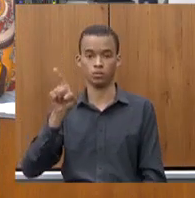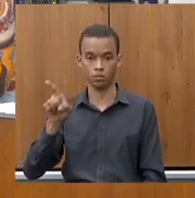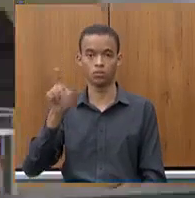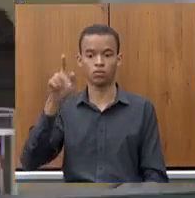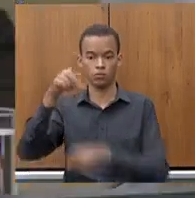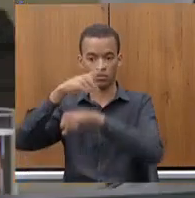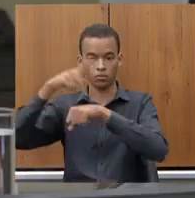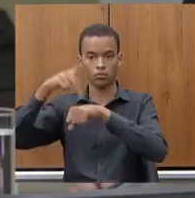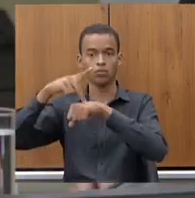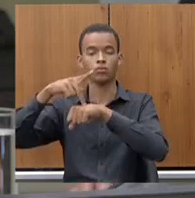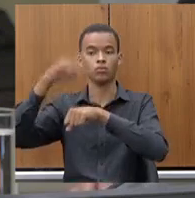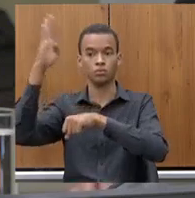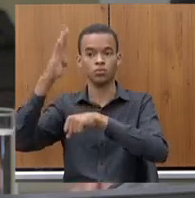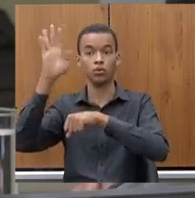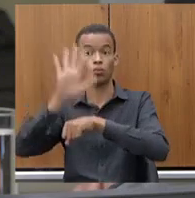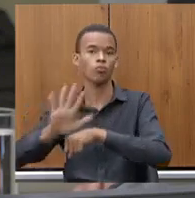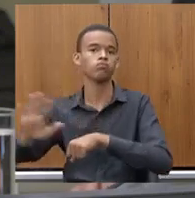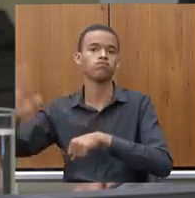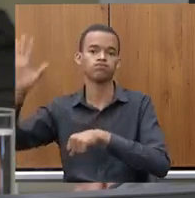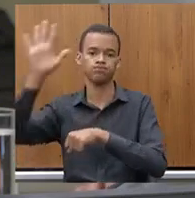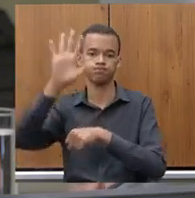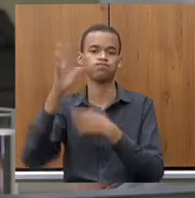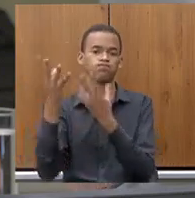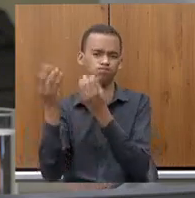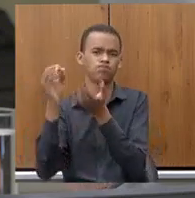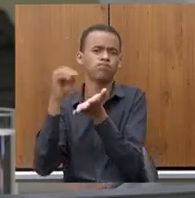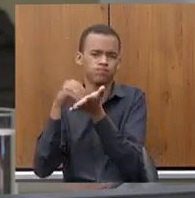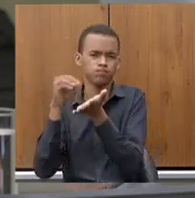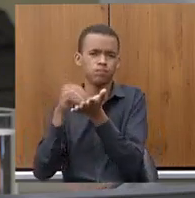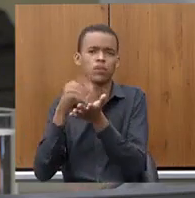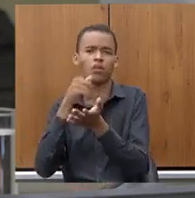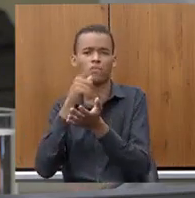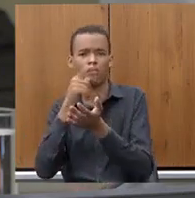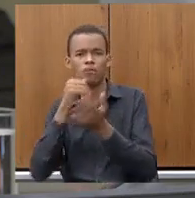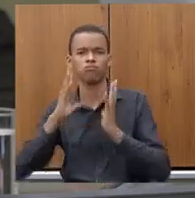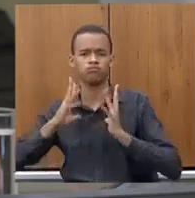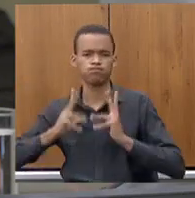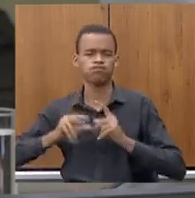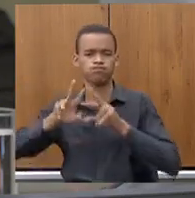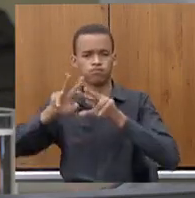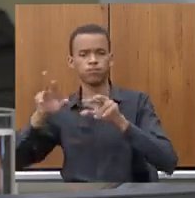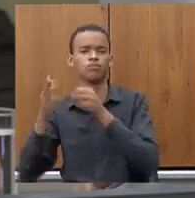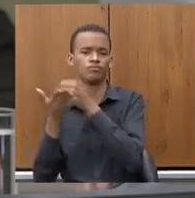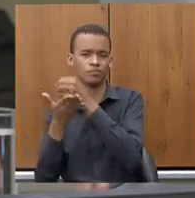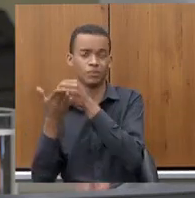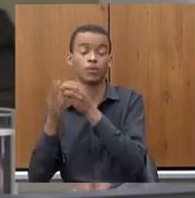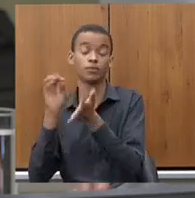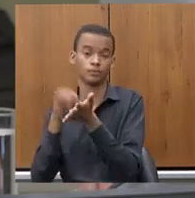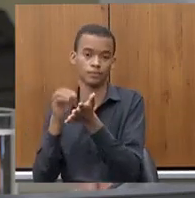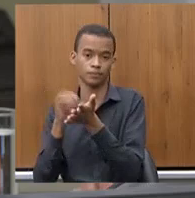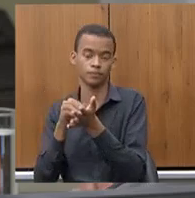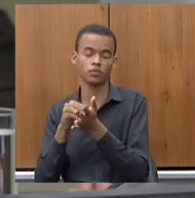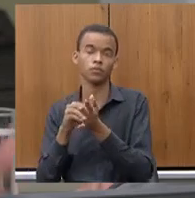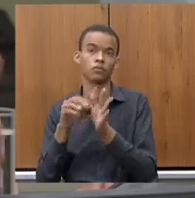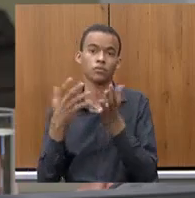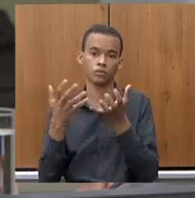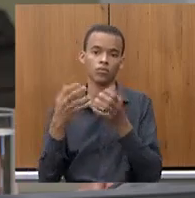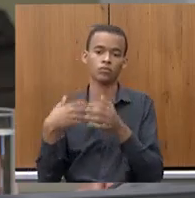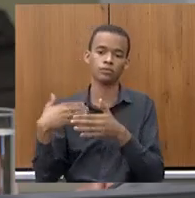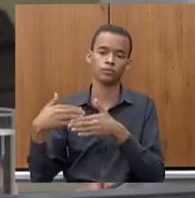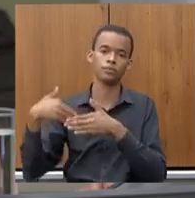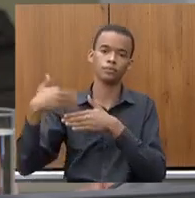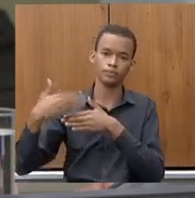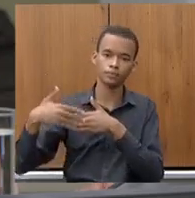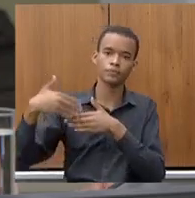o marco do saneamento que foi aprovado a ideia que de média a longo prazo seja corrigido com